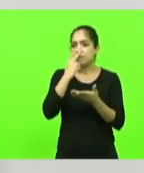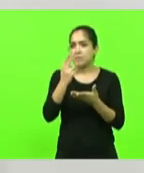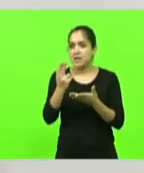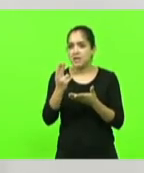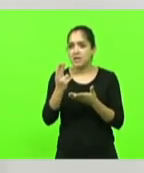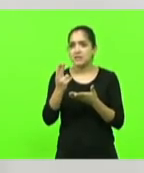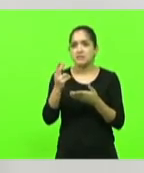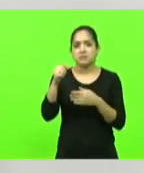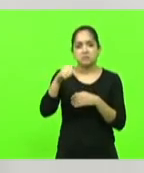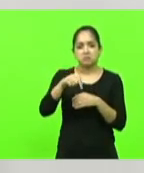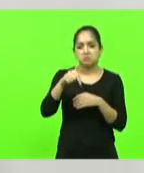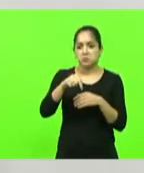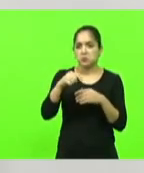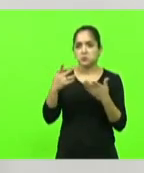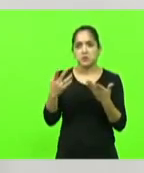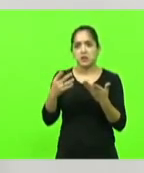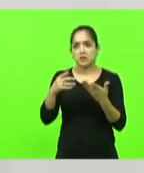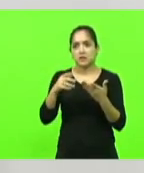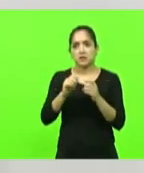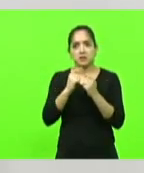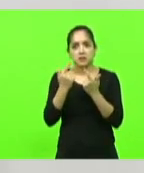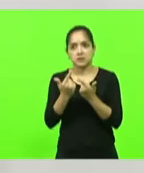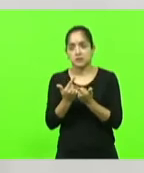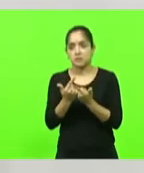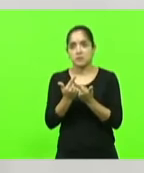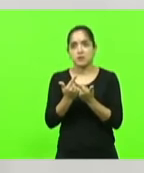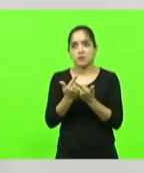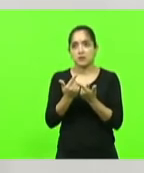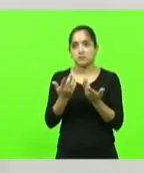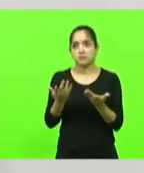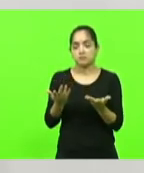do plenário está dentro de uma convenção do partido dos trabalhadores hoje aqui